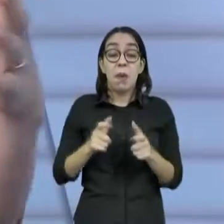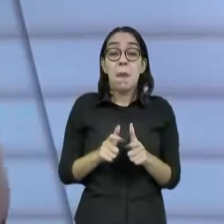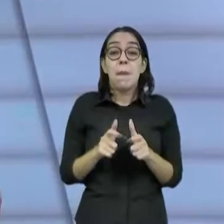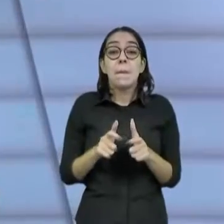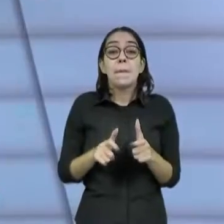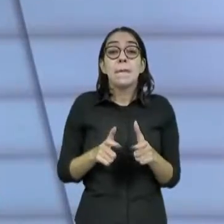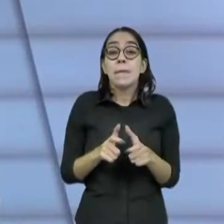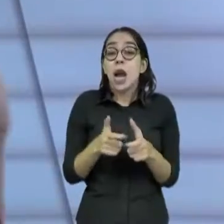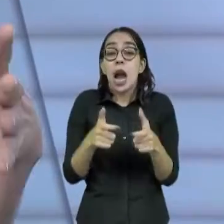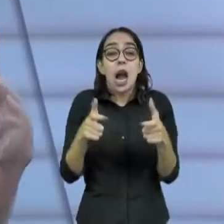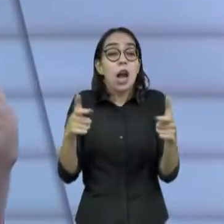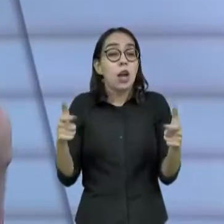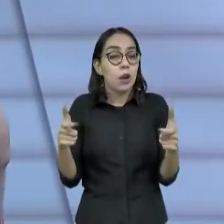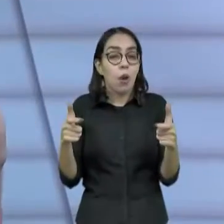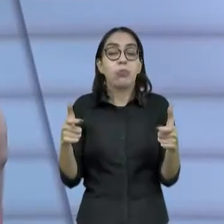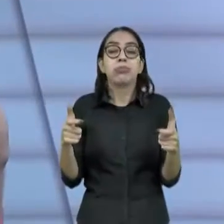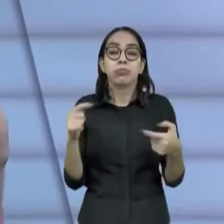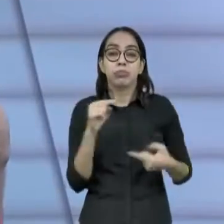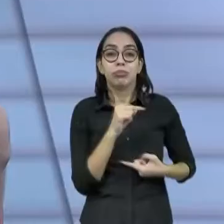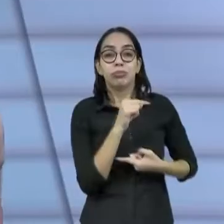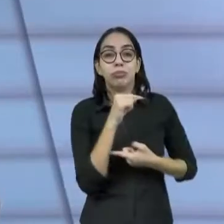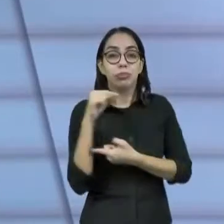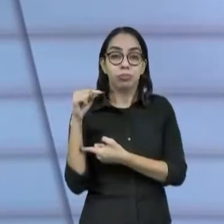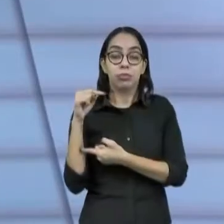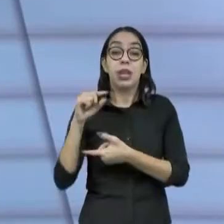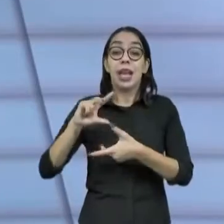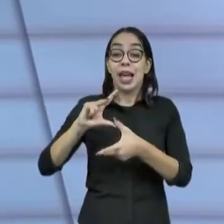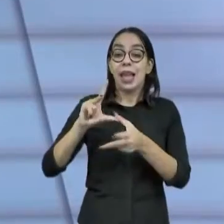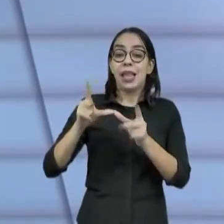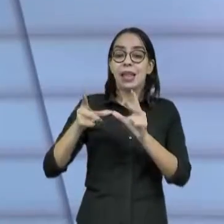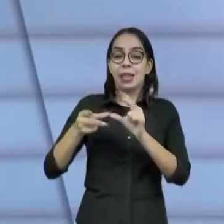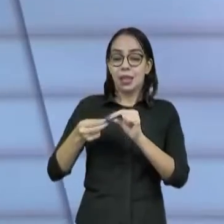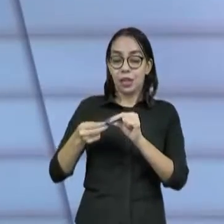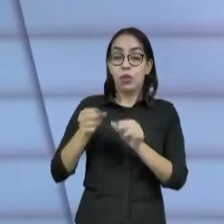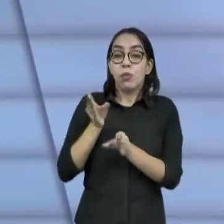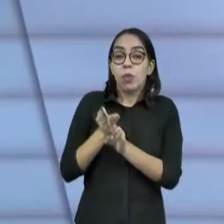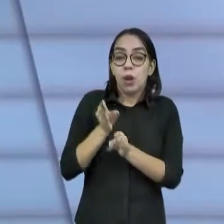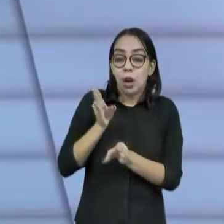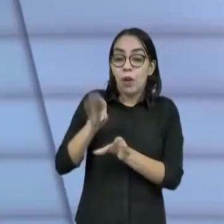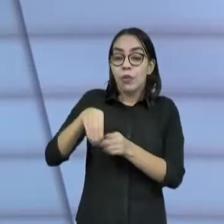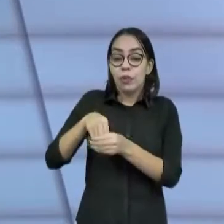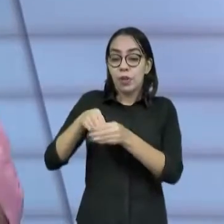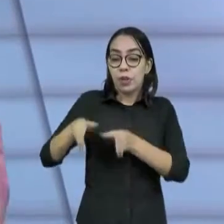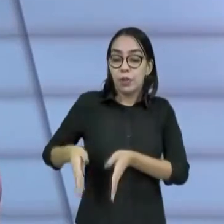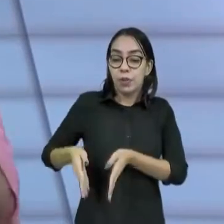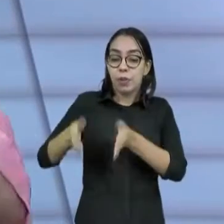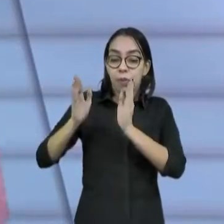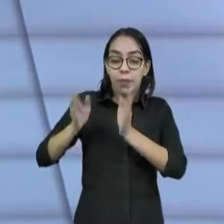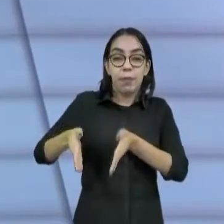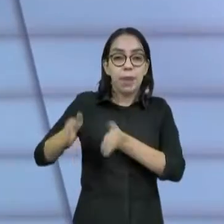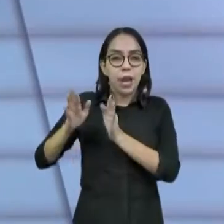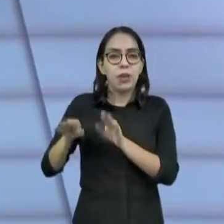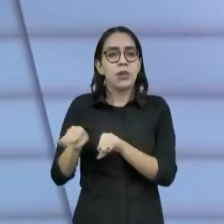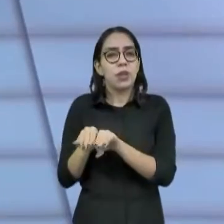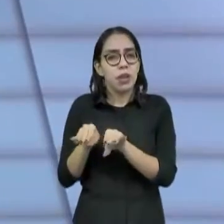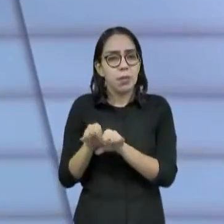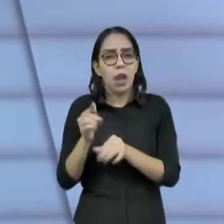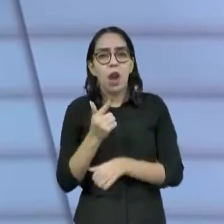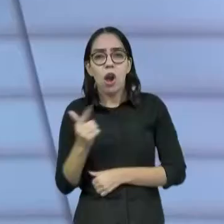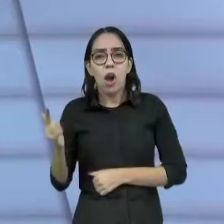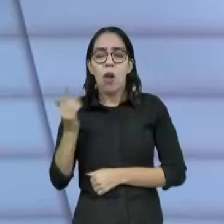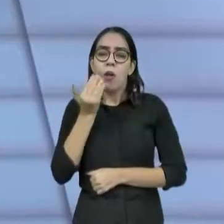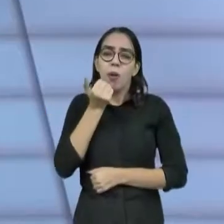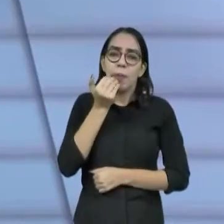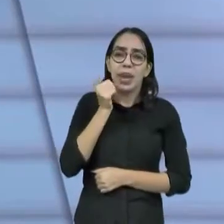residenciais. E 50% dele é de material orgânico, o que é riquíssimo também, como fonte de energia, de vários nutrientes,